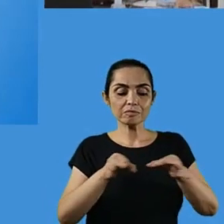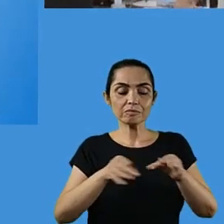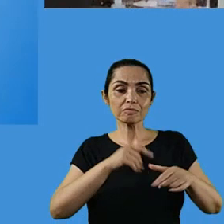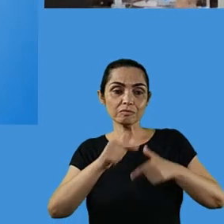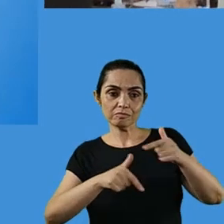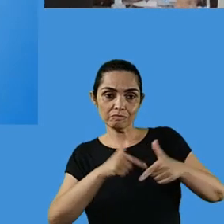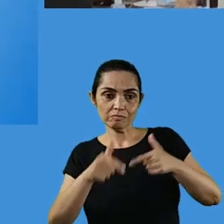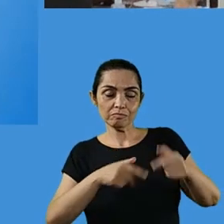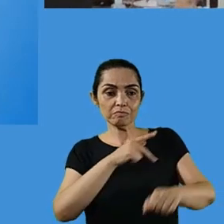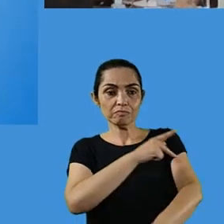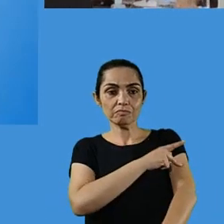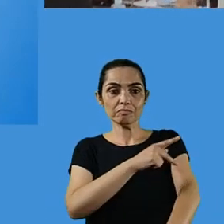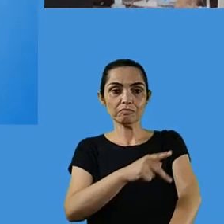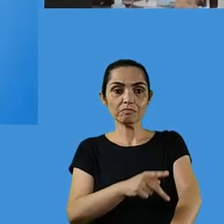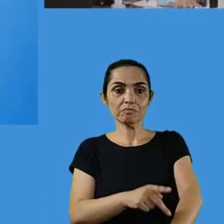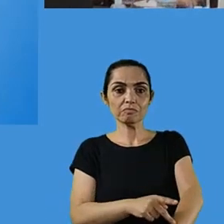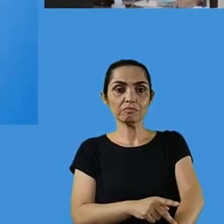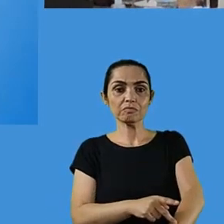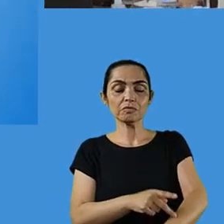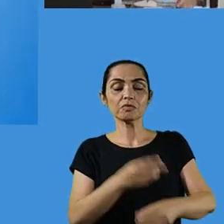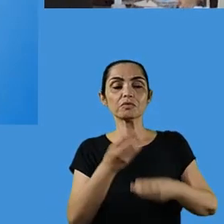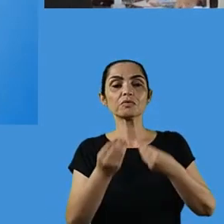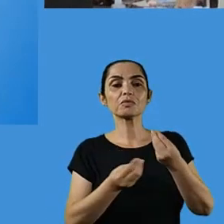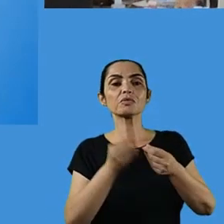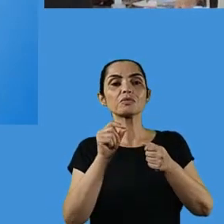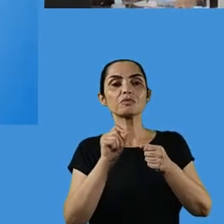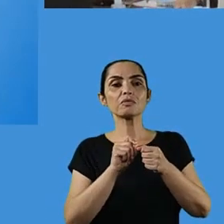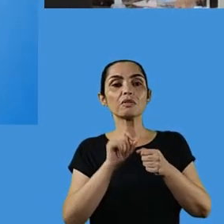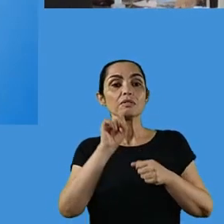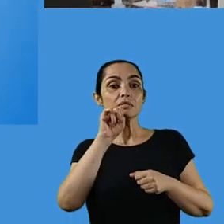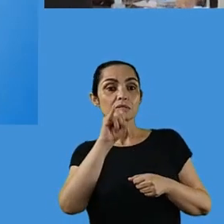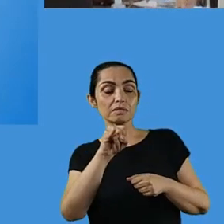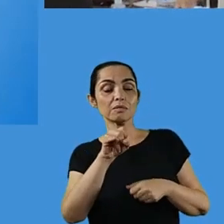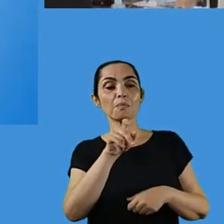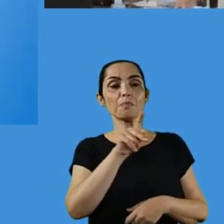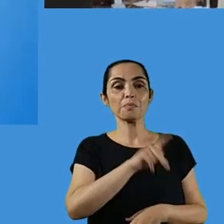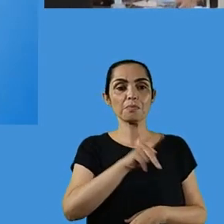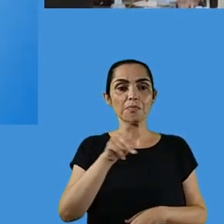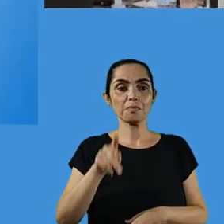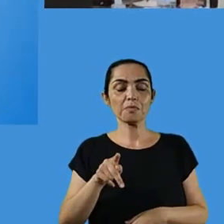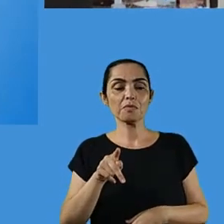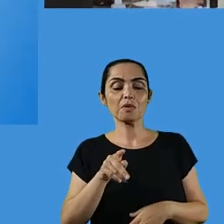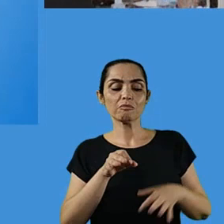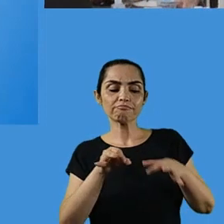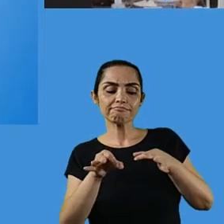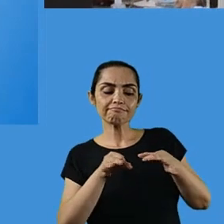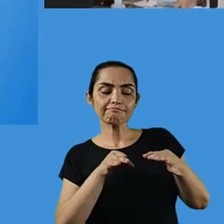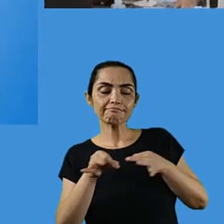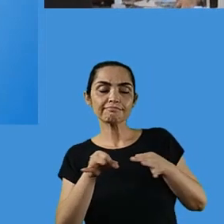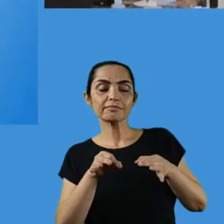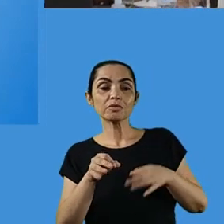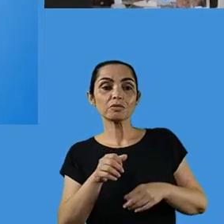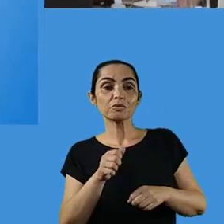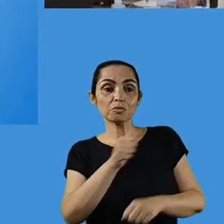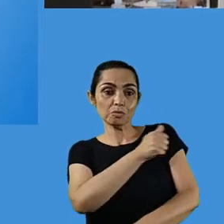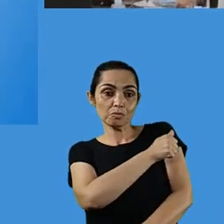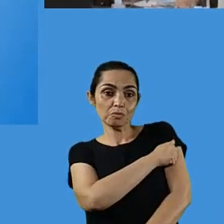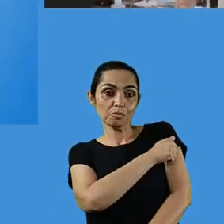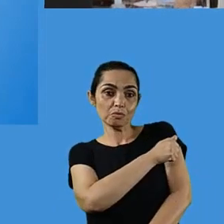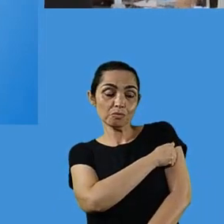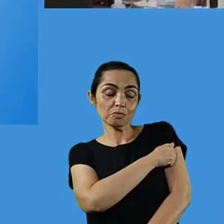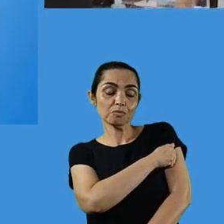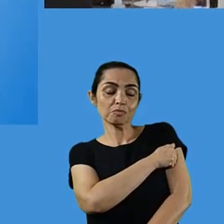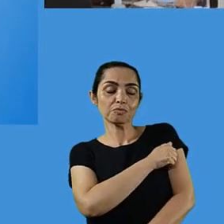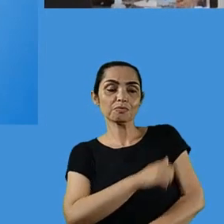pedagógico, dos elementos envolvidos nesse processo. Se o professor é o articulador, o mediador, nós temos que falar também sobre os